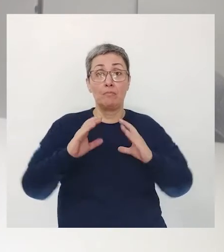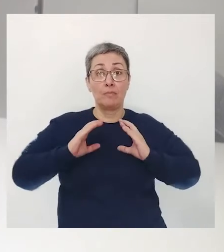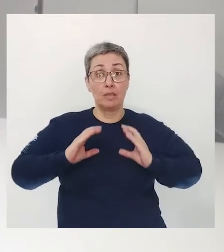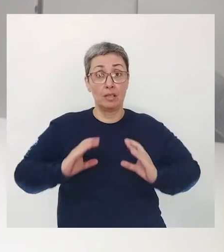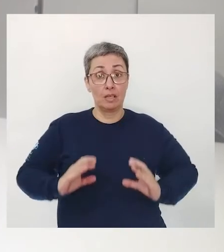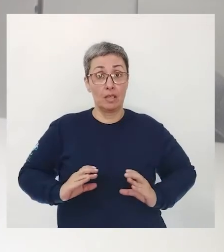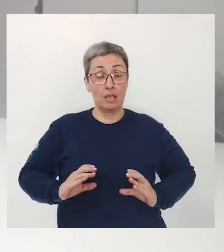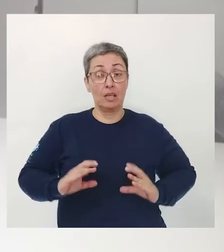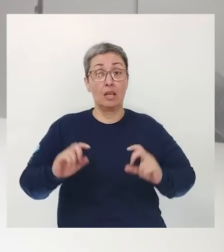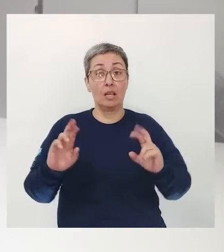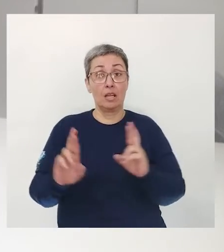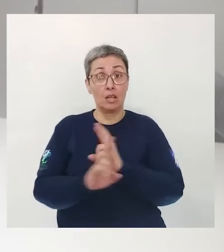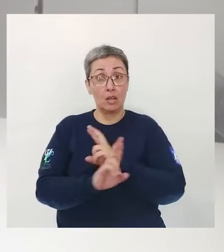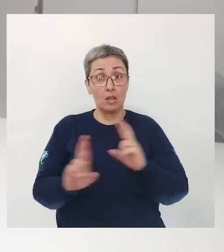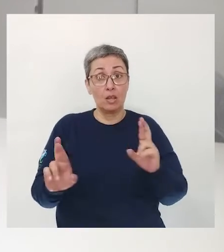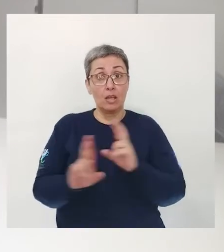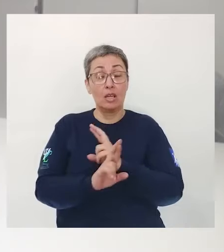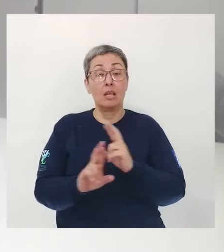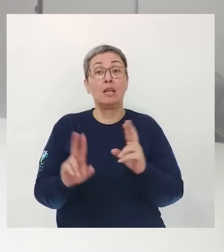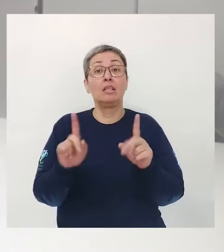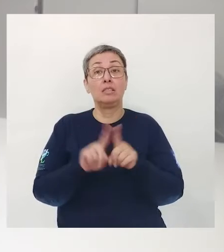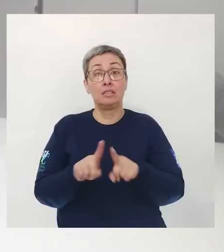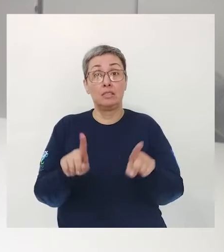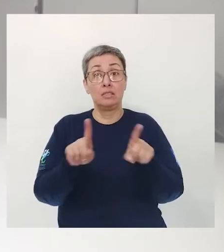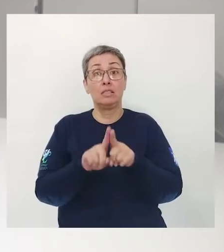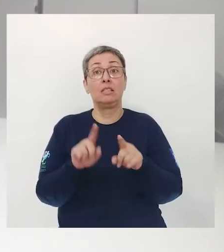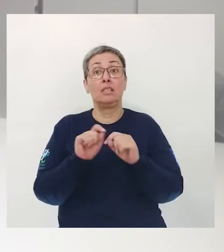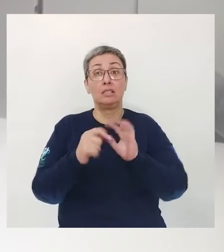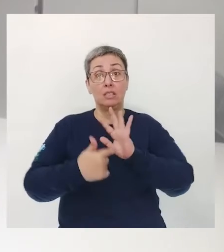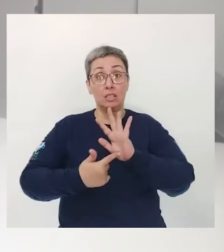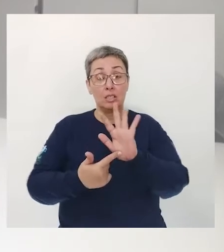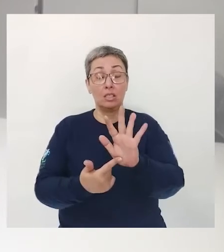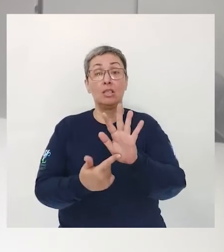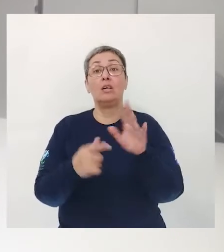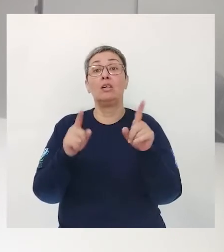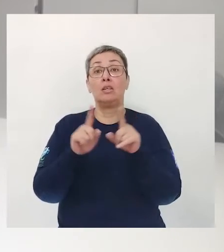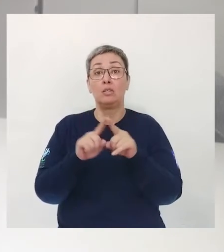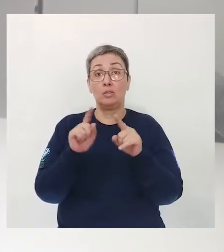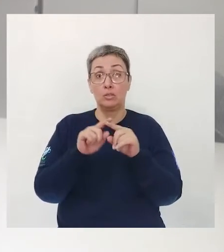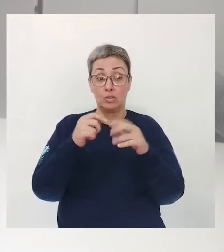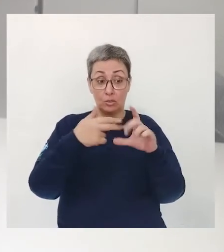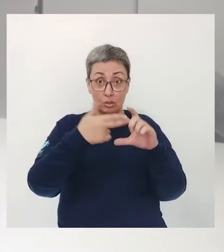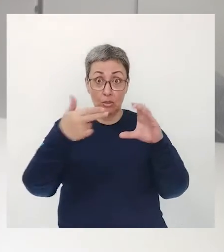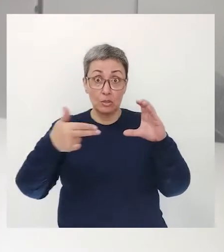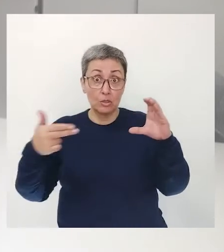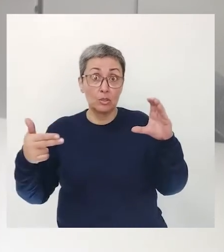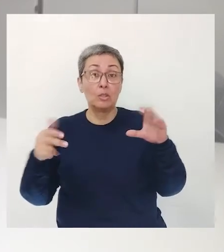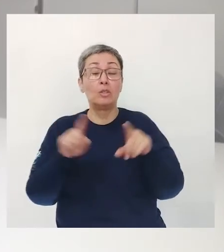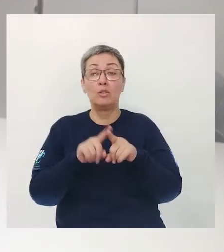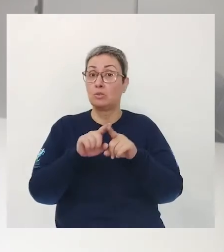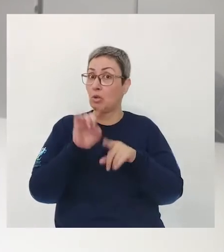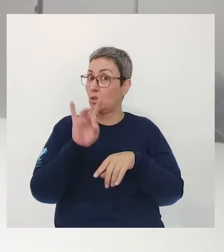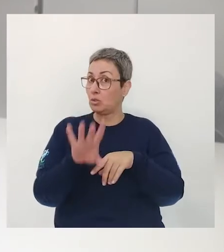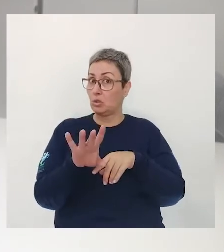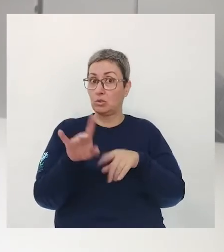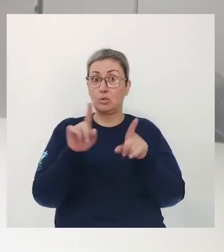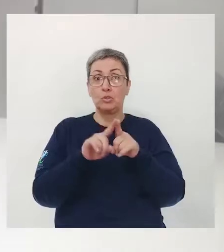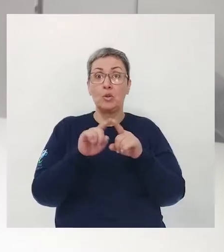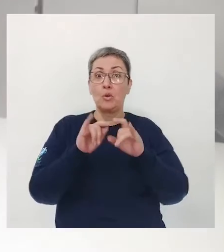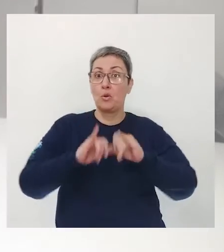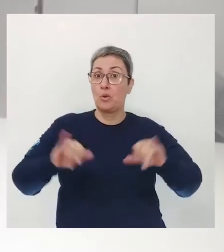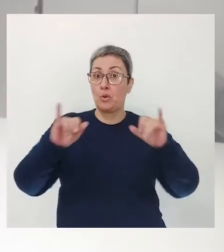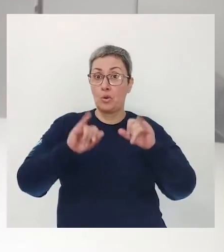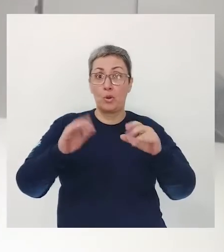Comportamento E relacionamentos Também Aparecem Em nossas charges Tá? Não é só